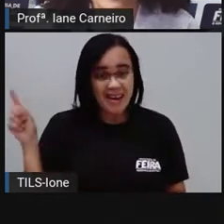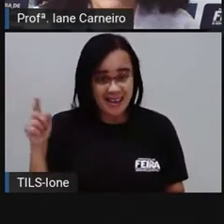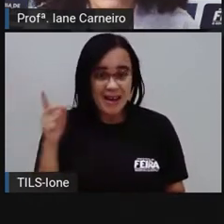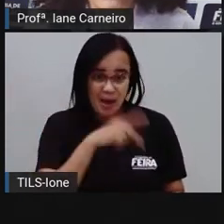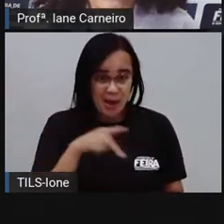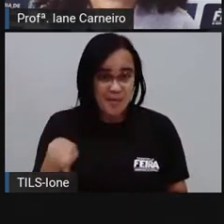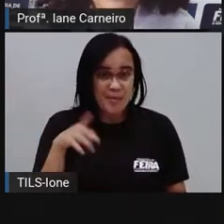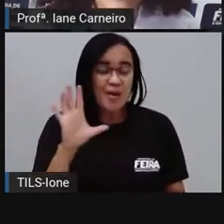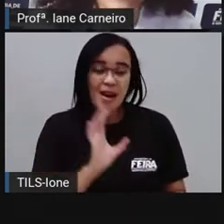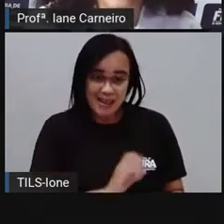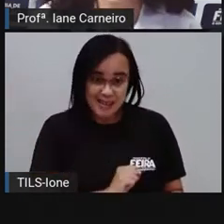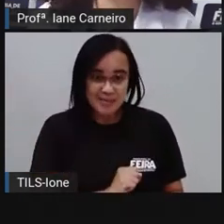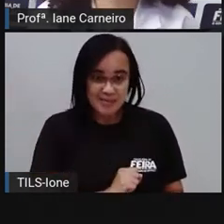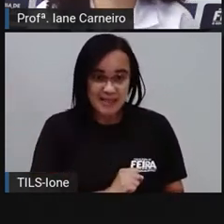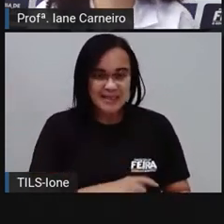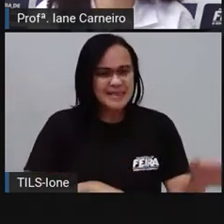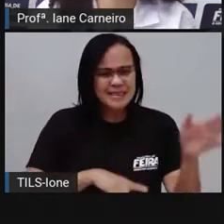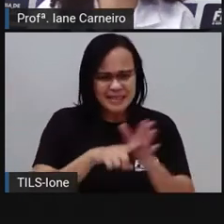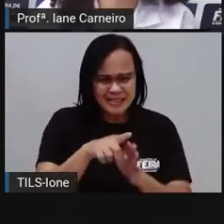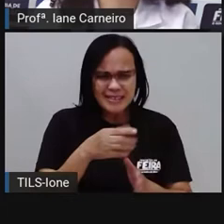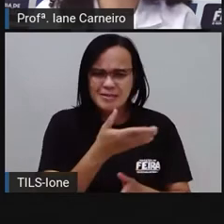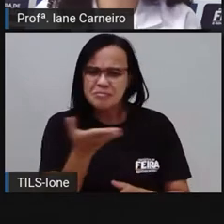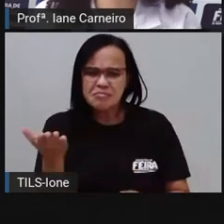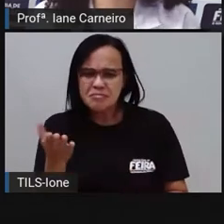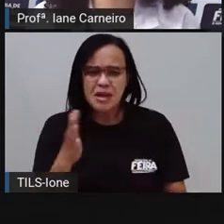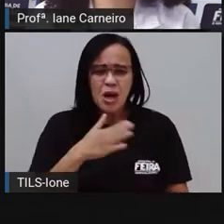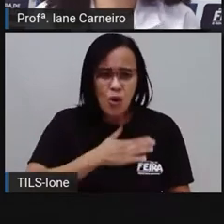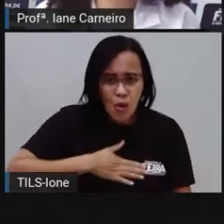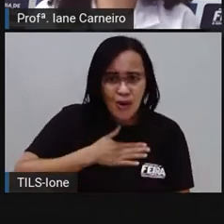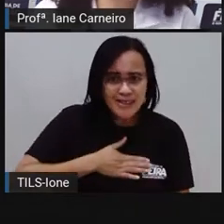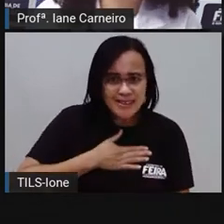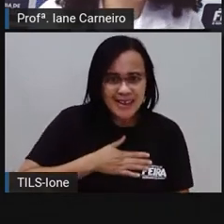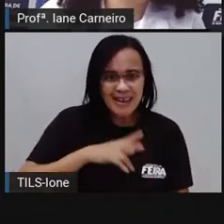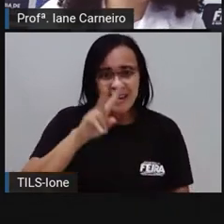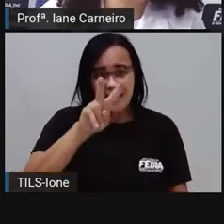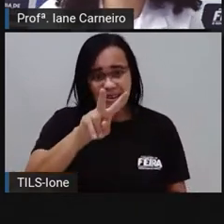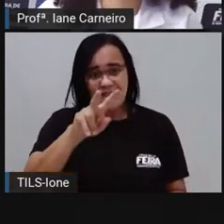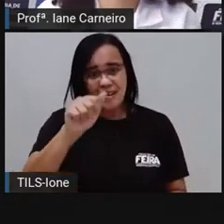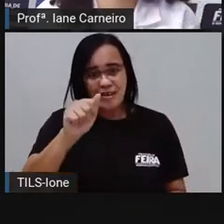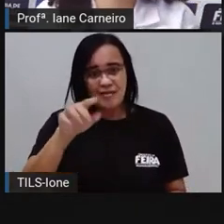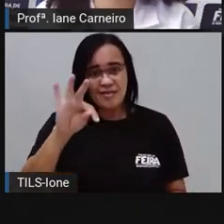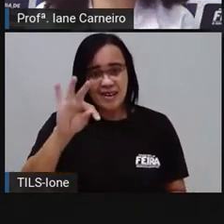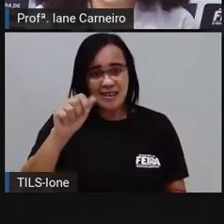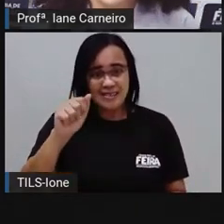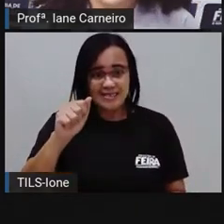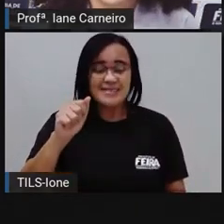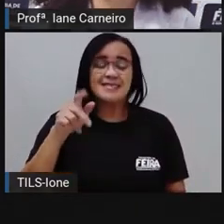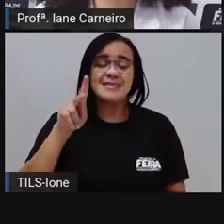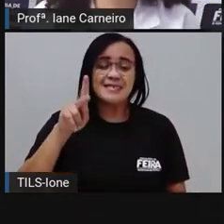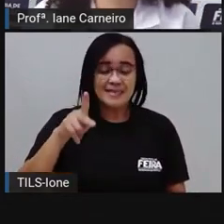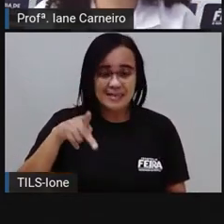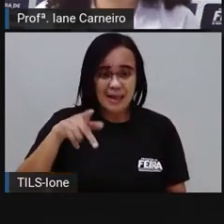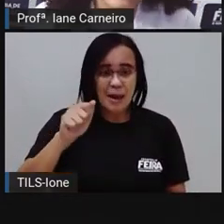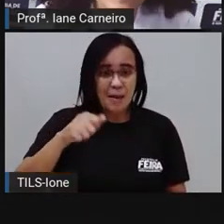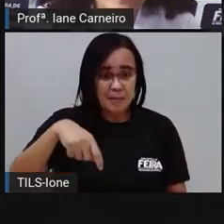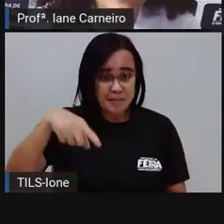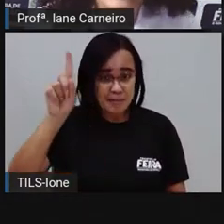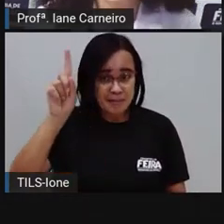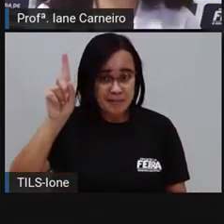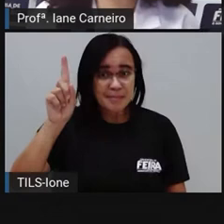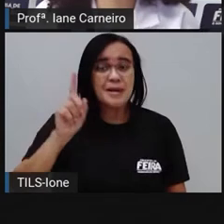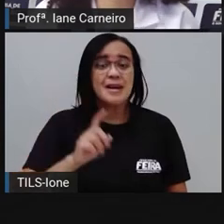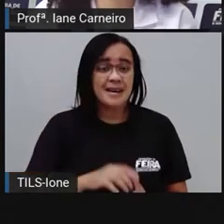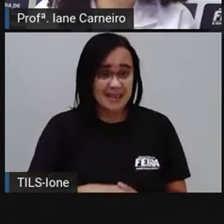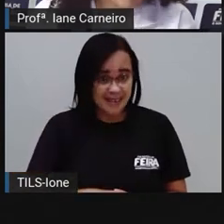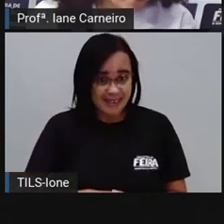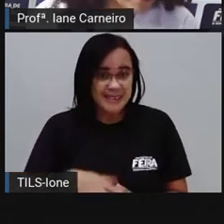vatapá? Delícia, né? Que é um... Também, né? Faz parte da nossa cultura aqui nordestina, né?